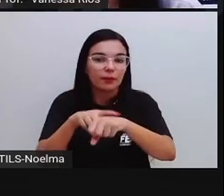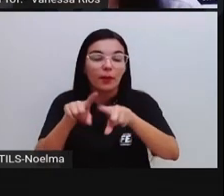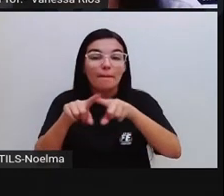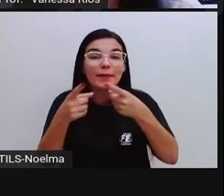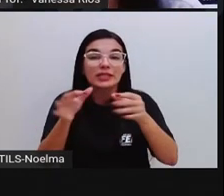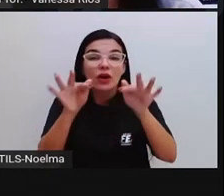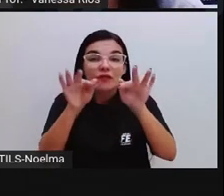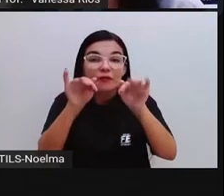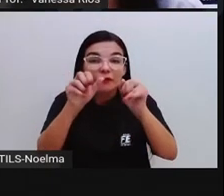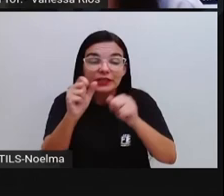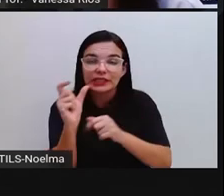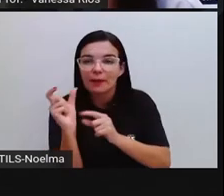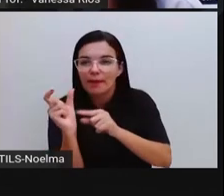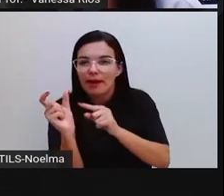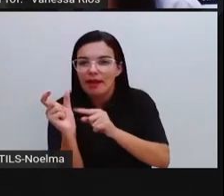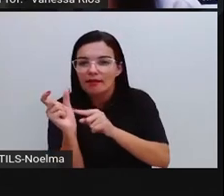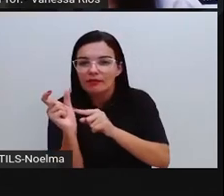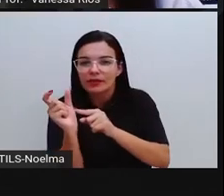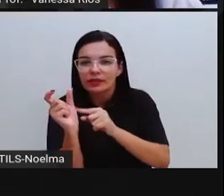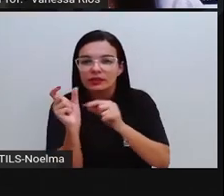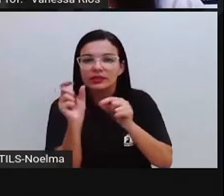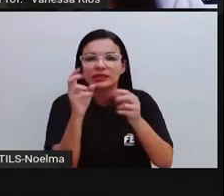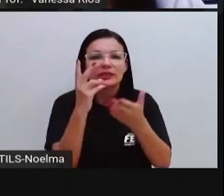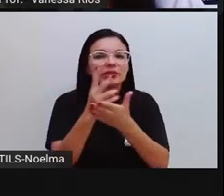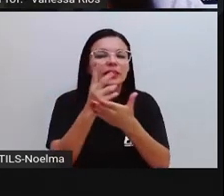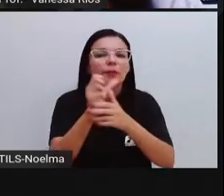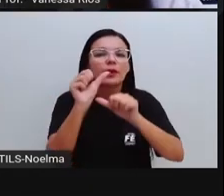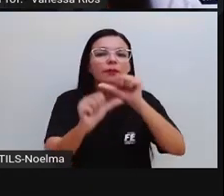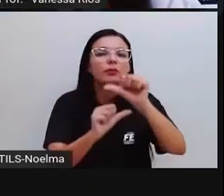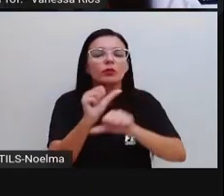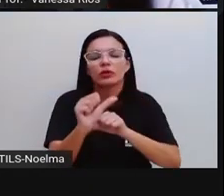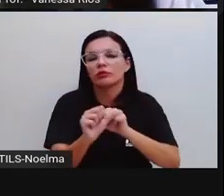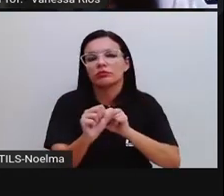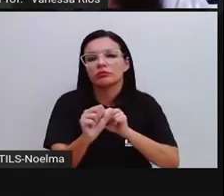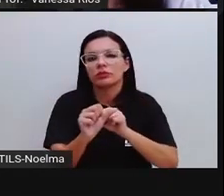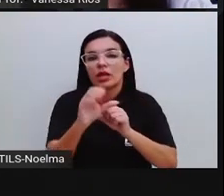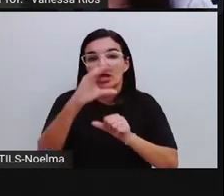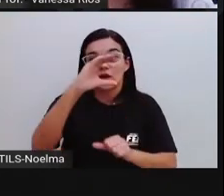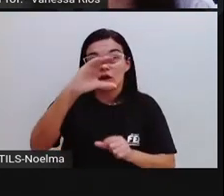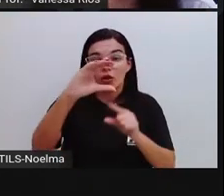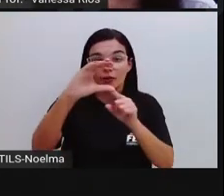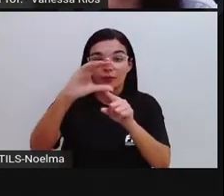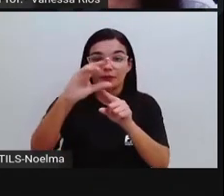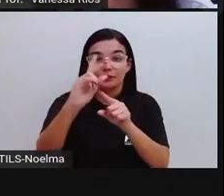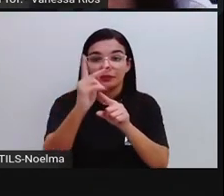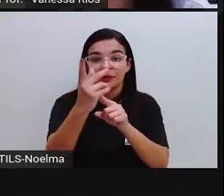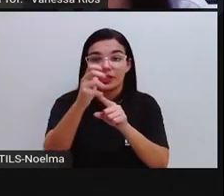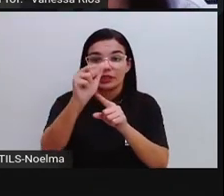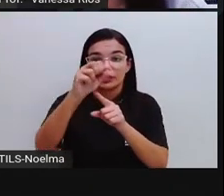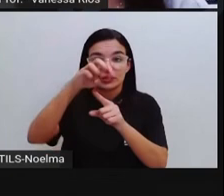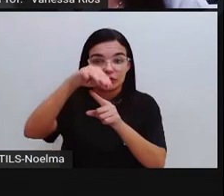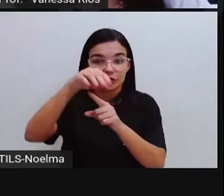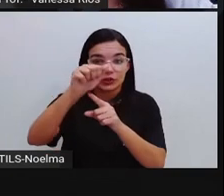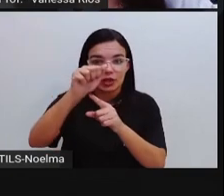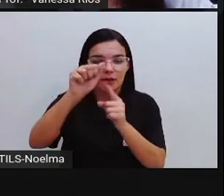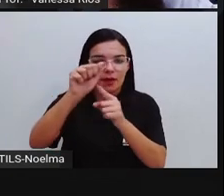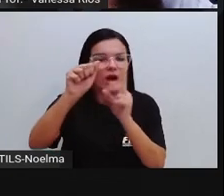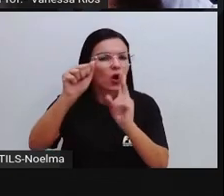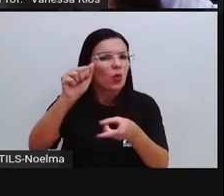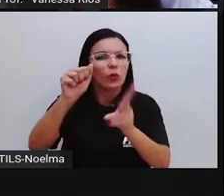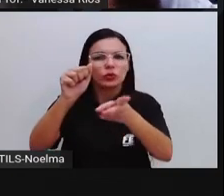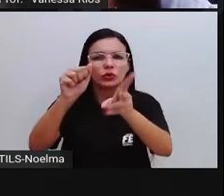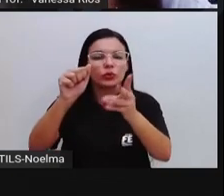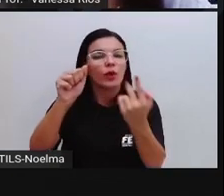finalização da palavra, né? Está diferente. E é o que permite a gente identificar em quais